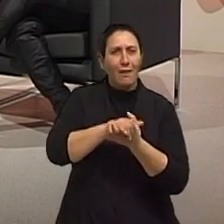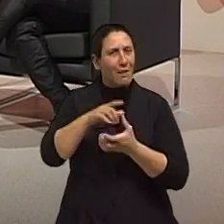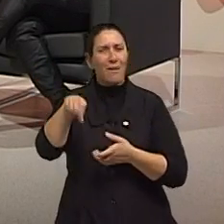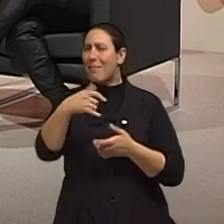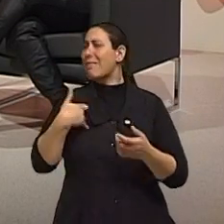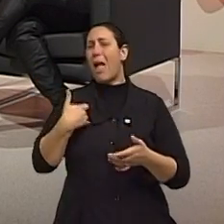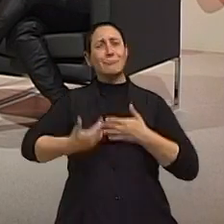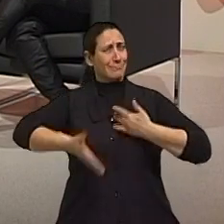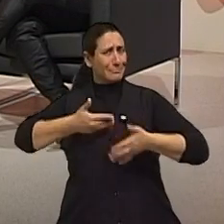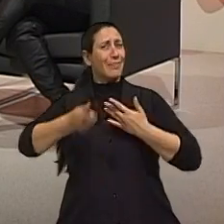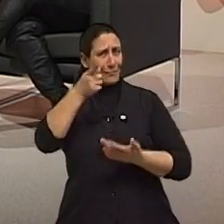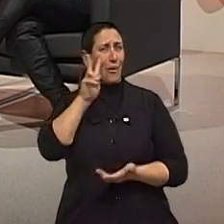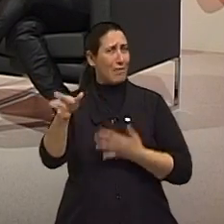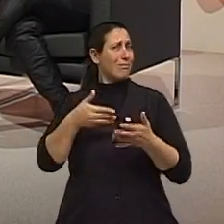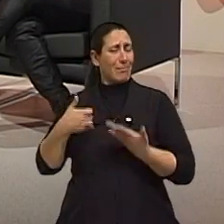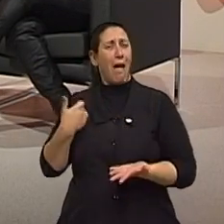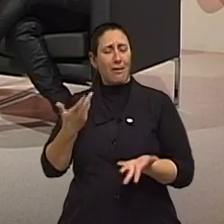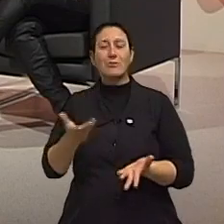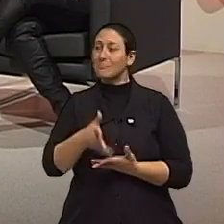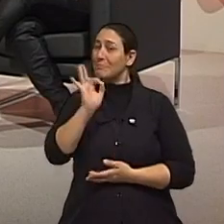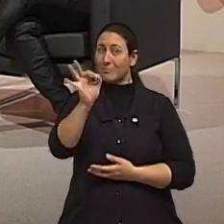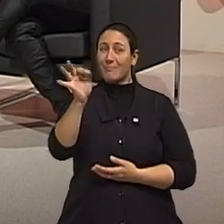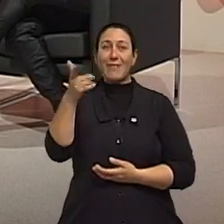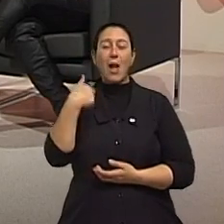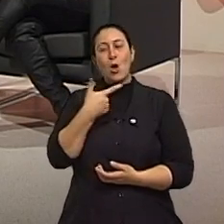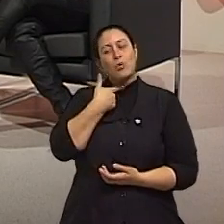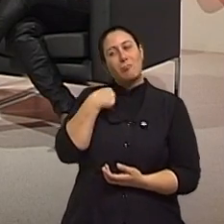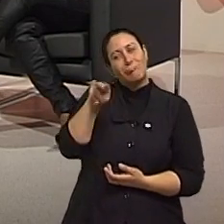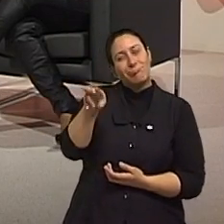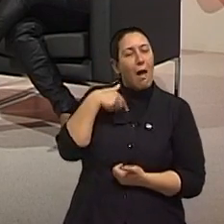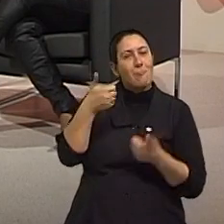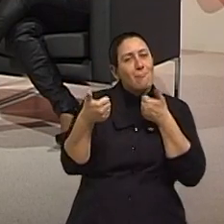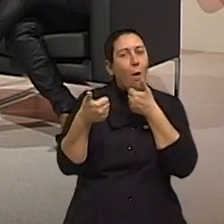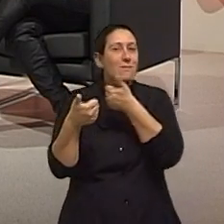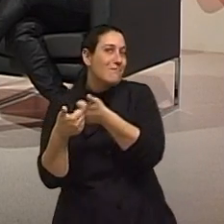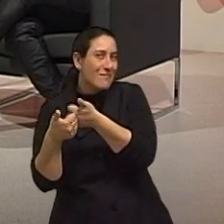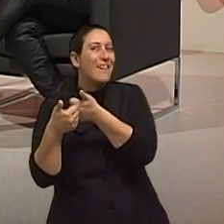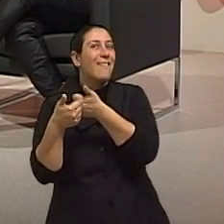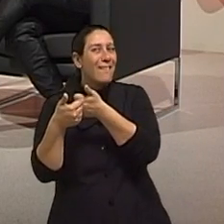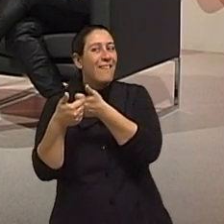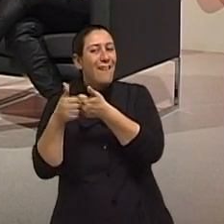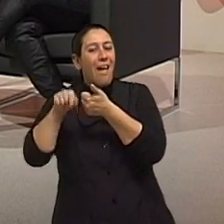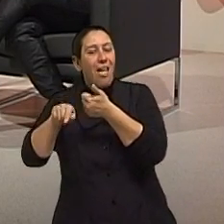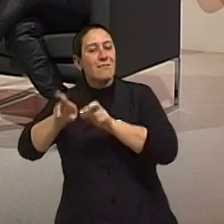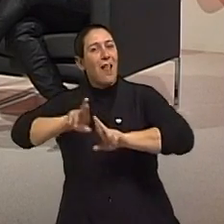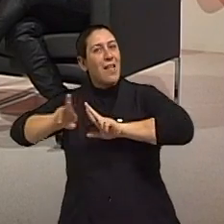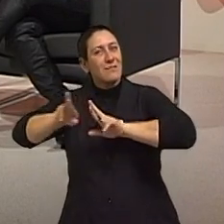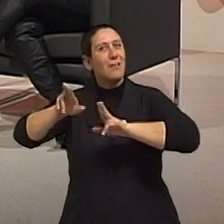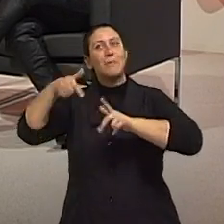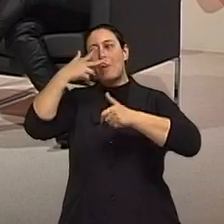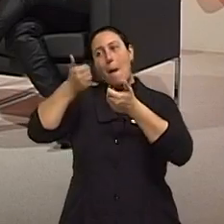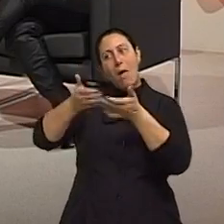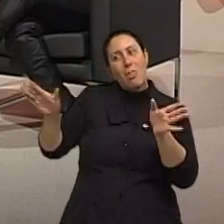não tem idade. E a própria desenvoltura. Eu gostei, eu resolvi me aproximar. Eu busquei essa relação, ou pelo menos estava aberta,